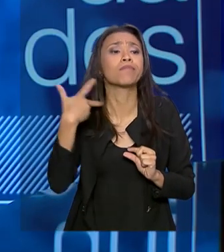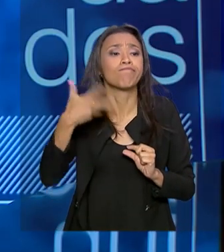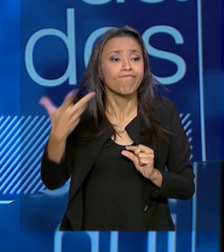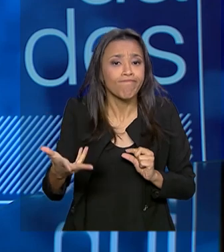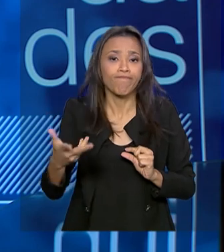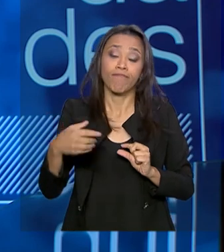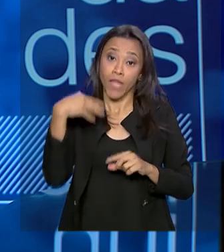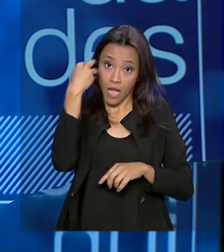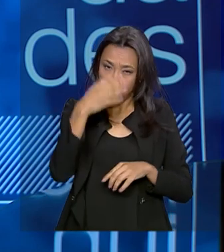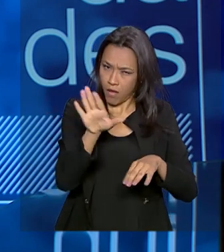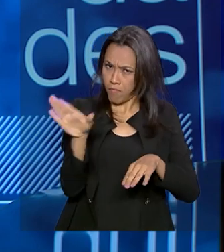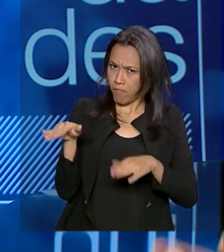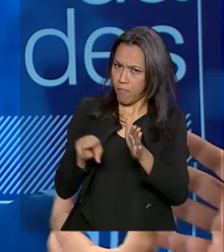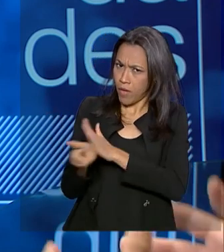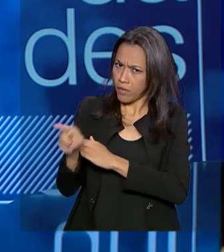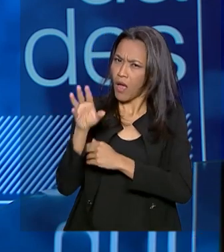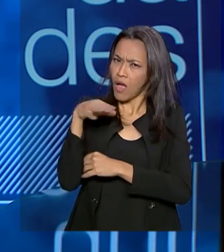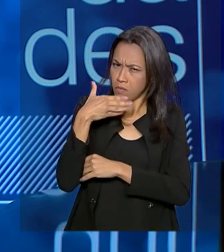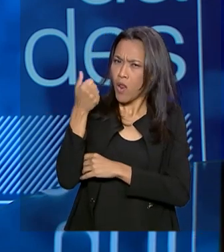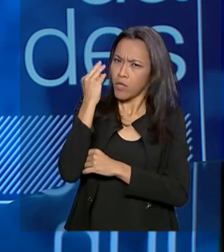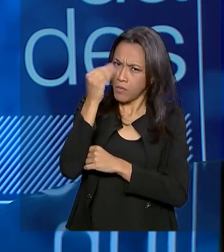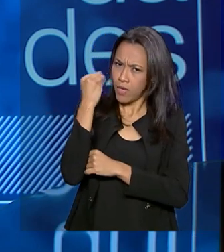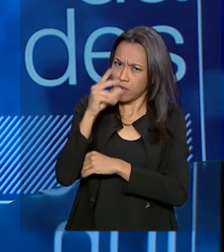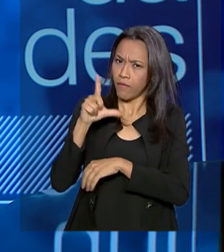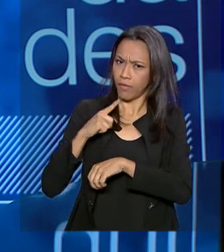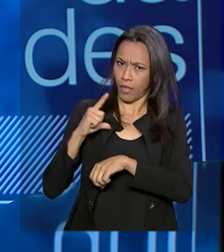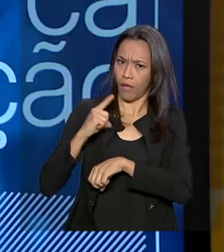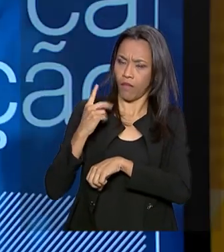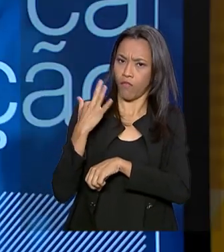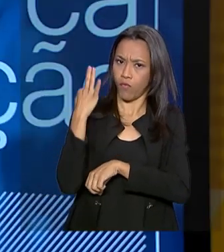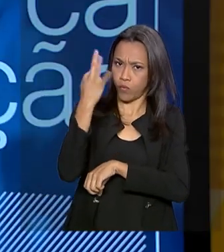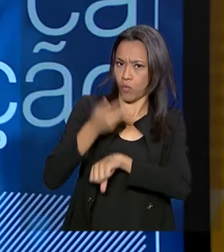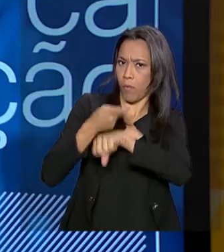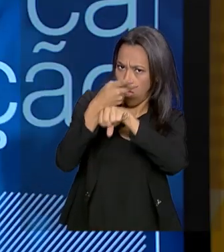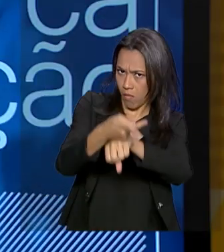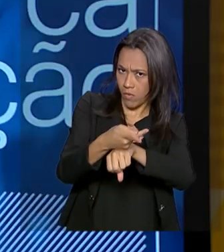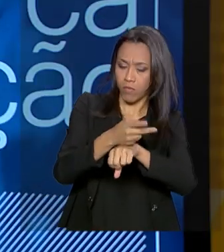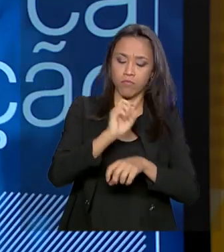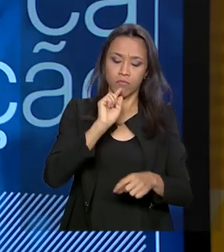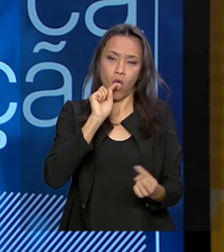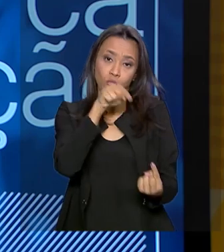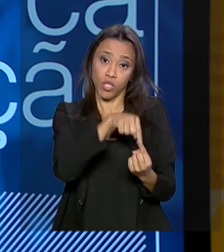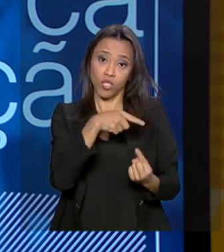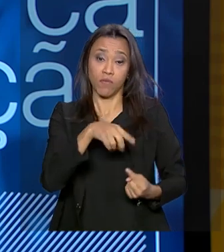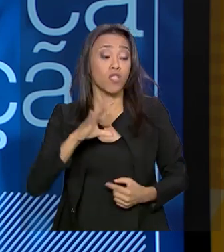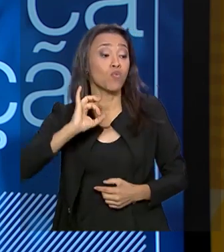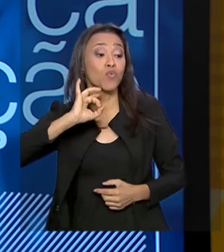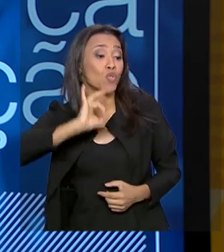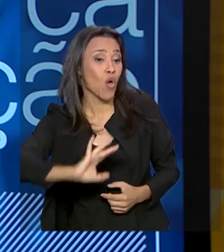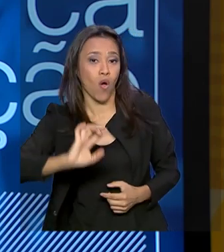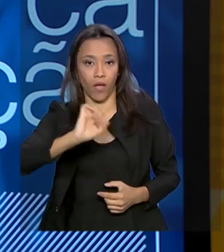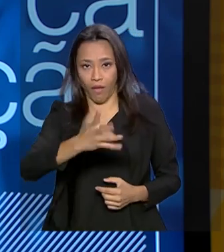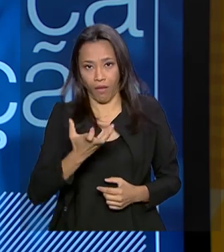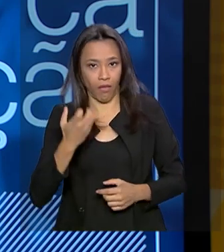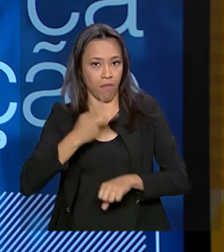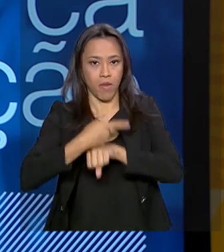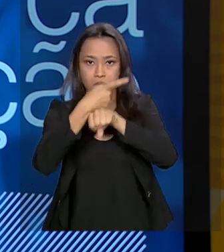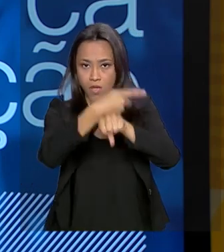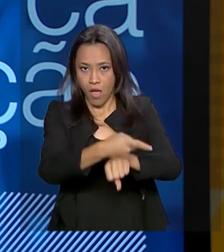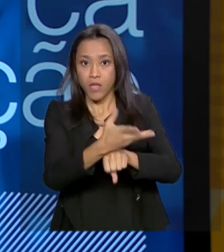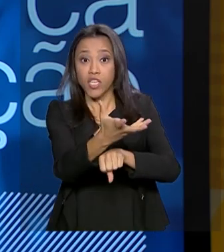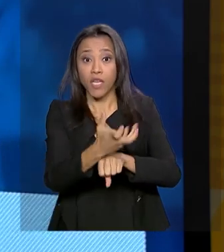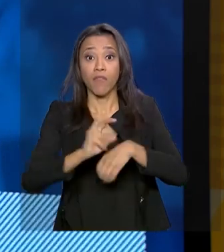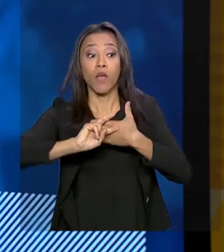práticas vão ser premiadas no futuro? Esse é o grande objetivo. A gente não quer só premiar indicadores de processo. A gente quer ver indicadores de